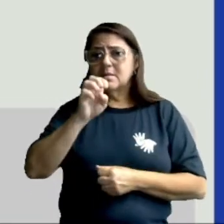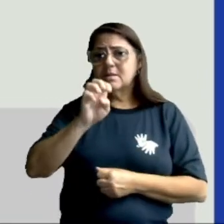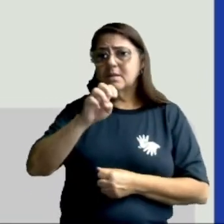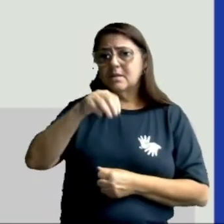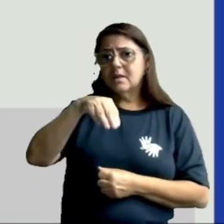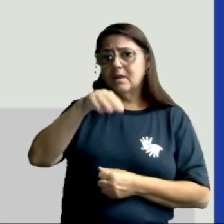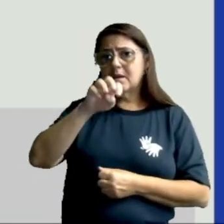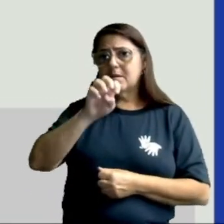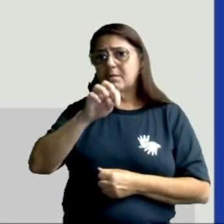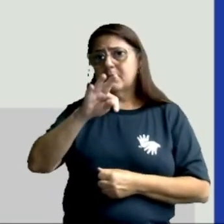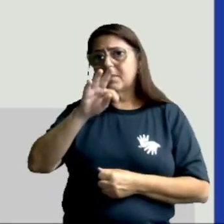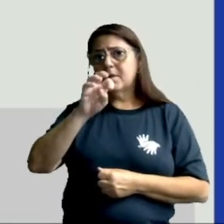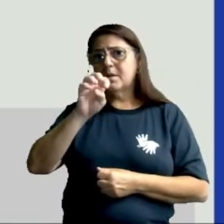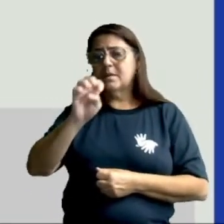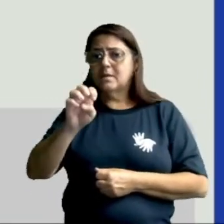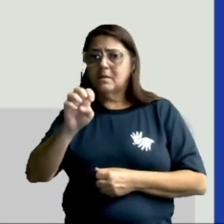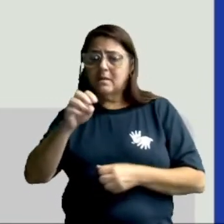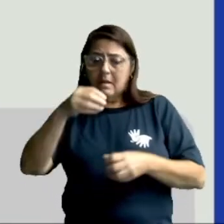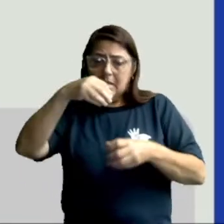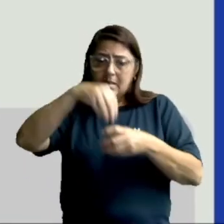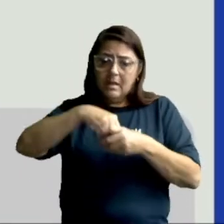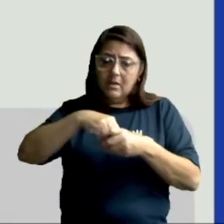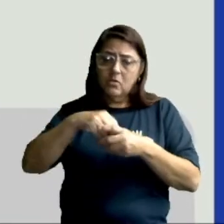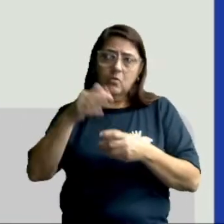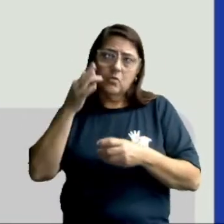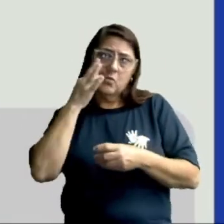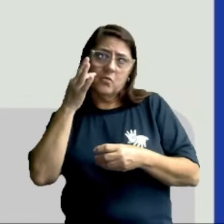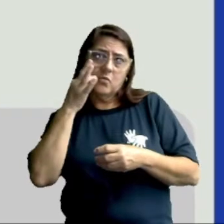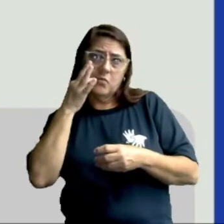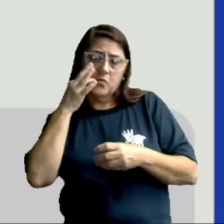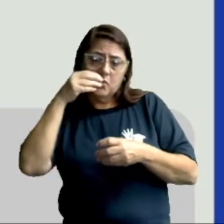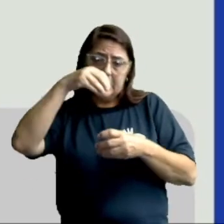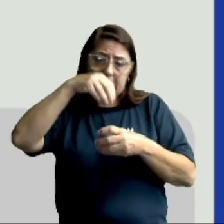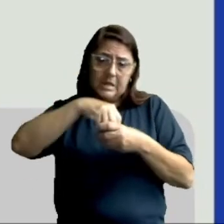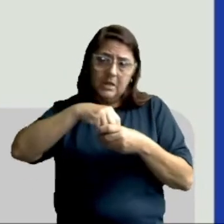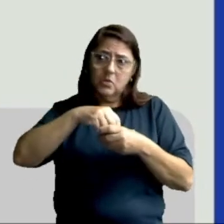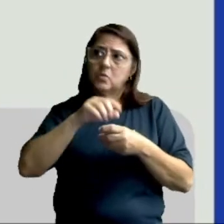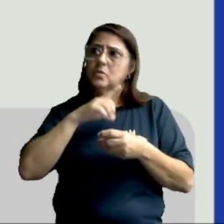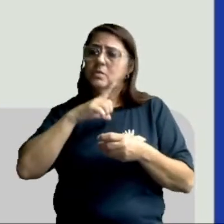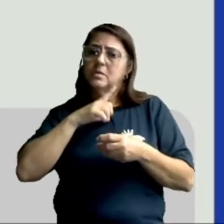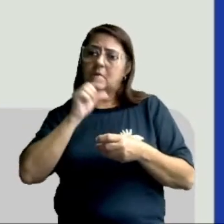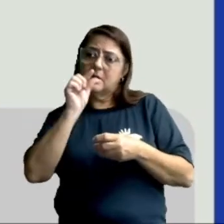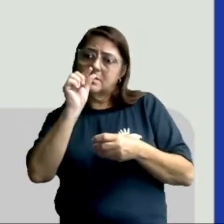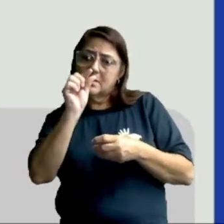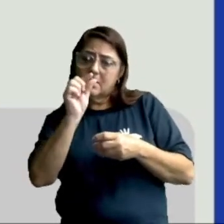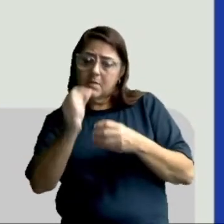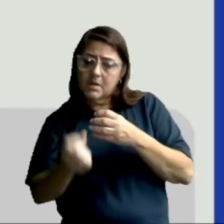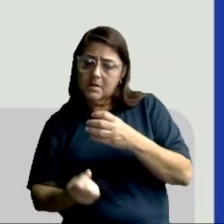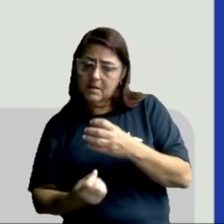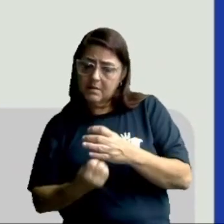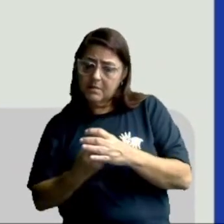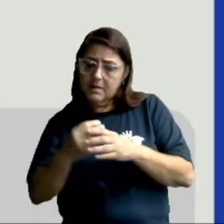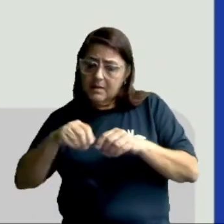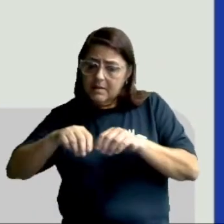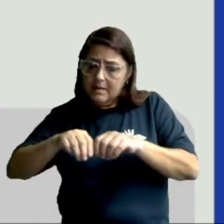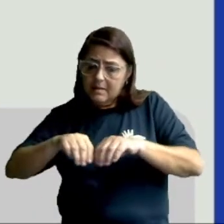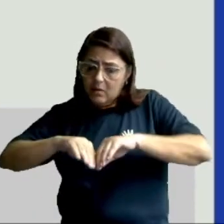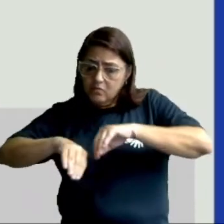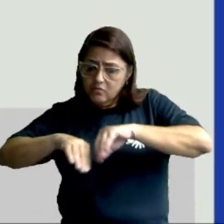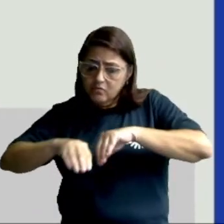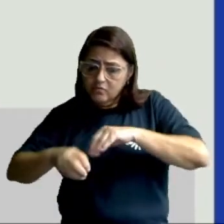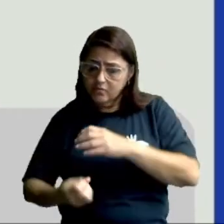como alimento. Então, dentro dos frutos estão as sementes que plantadas na terra,